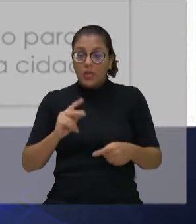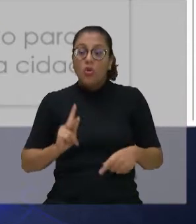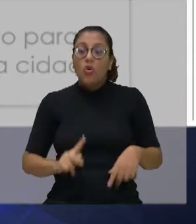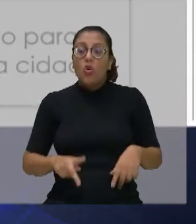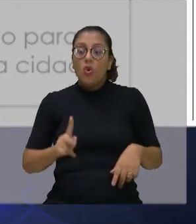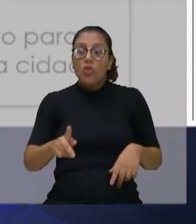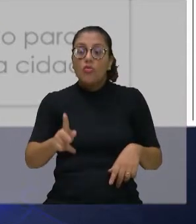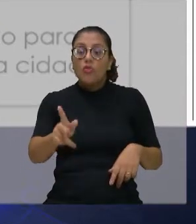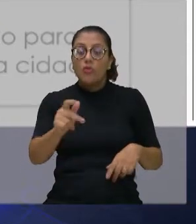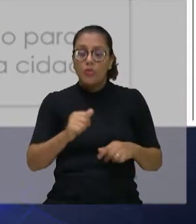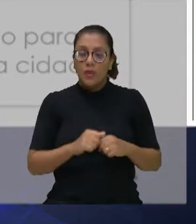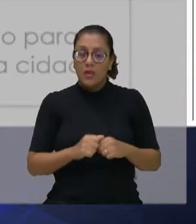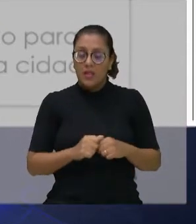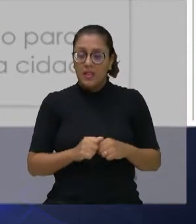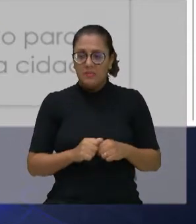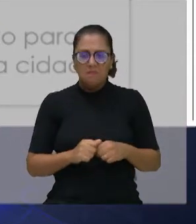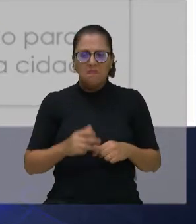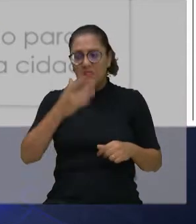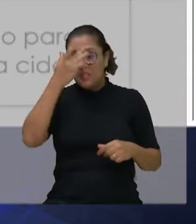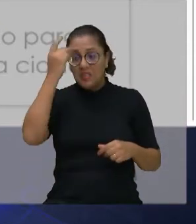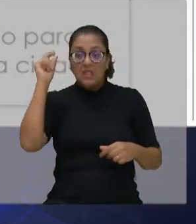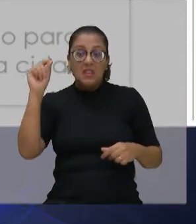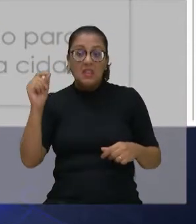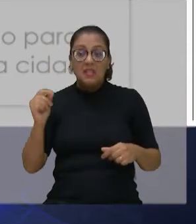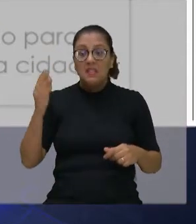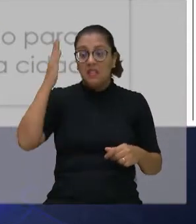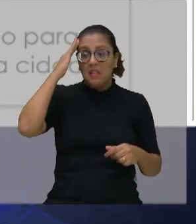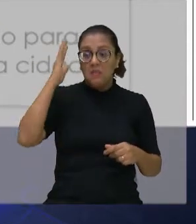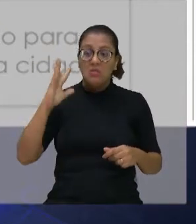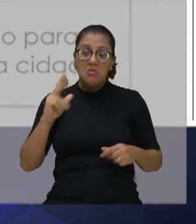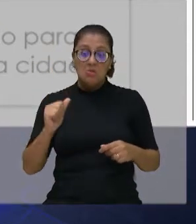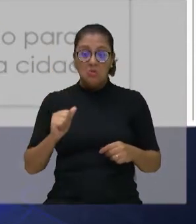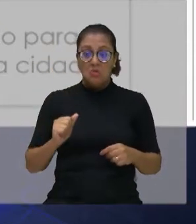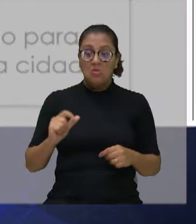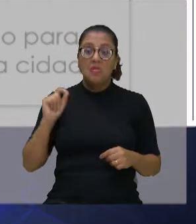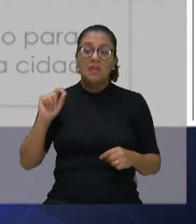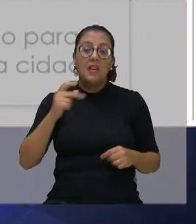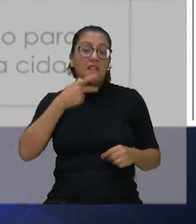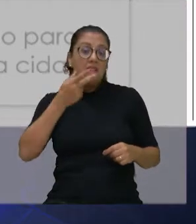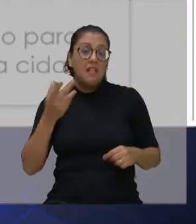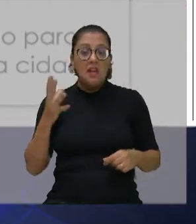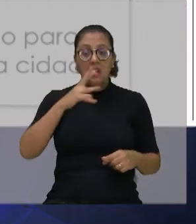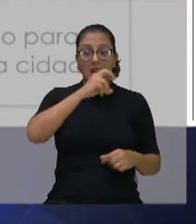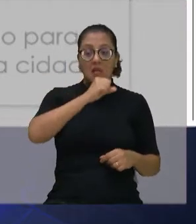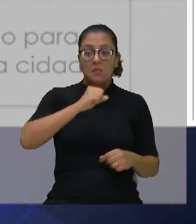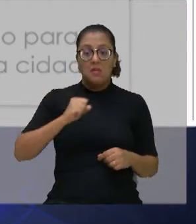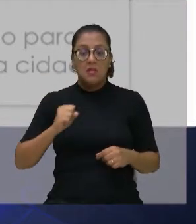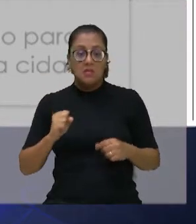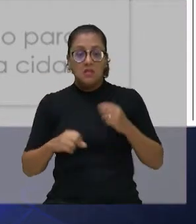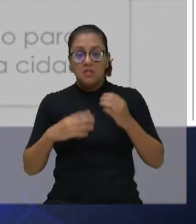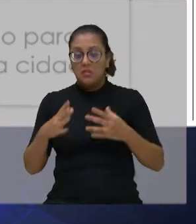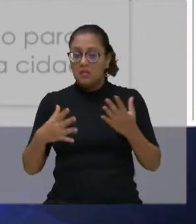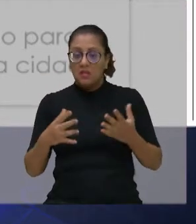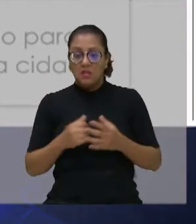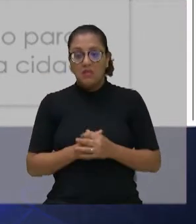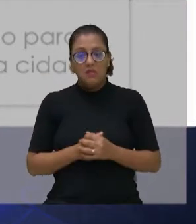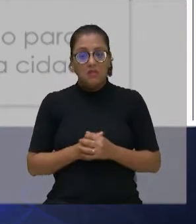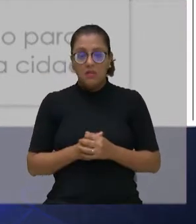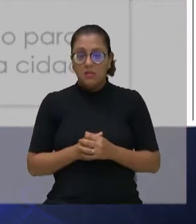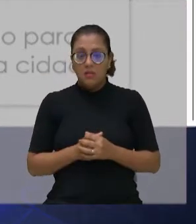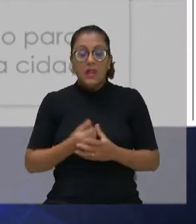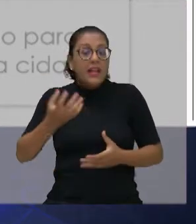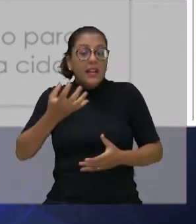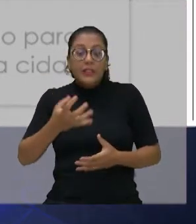quem sabe mais, quem fala mais rápido, essa coisa rapidinha, eu até falei assim, eu não